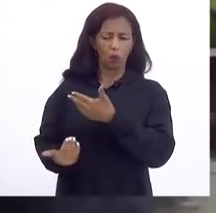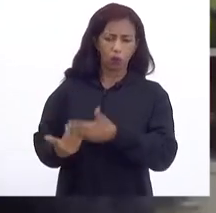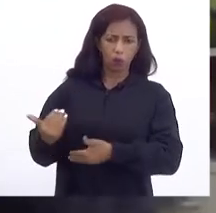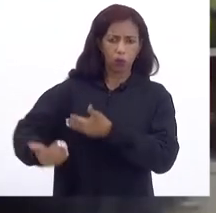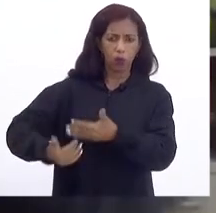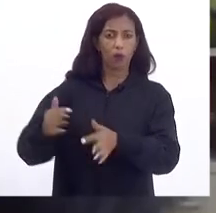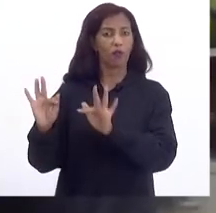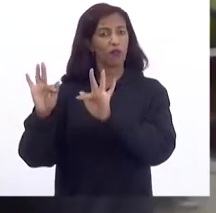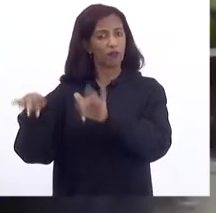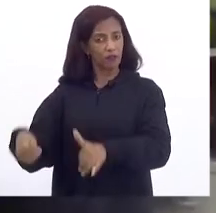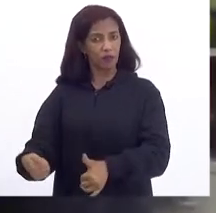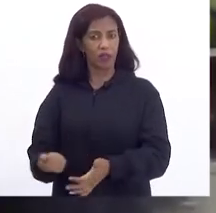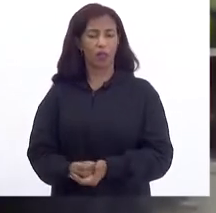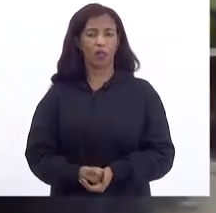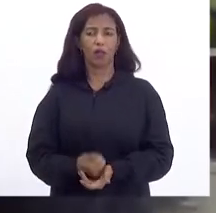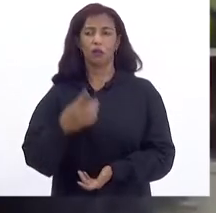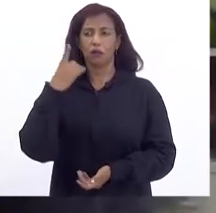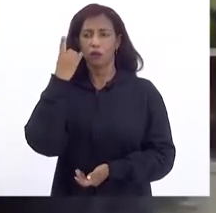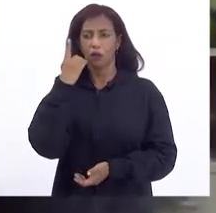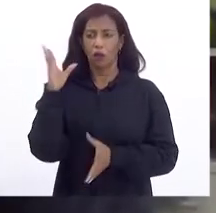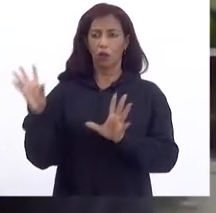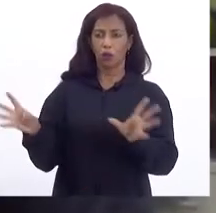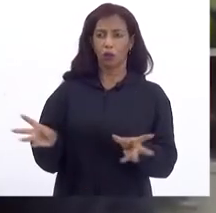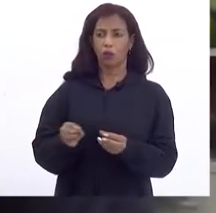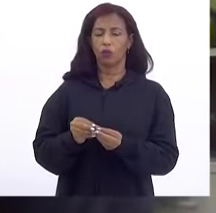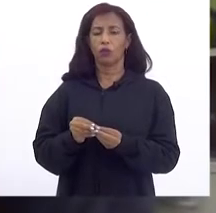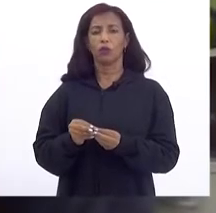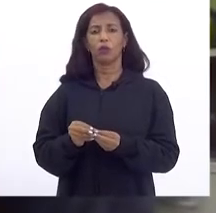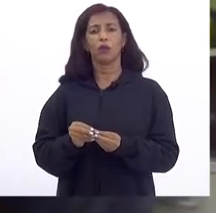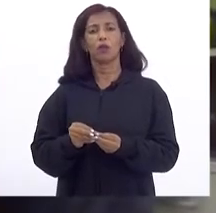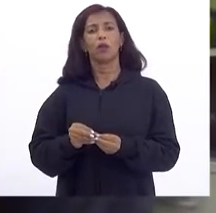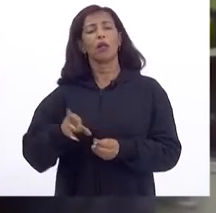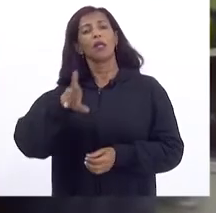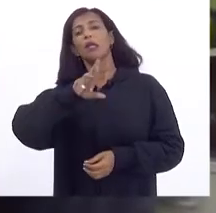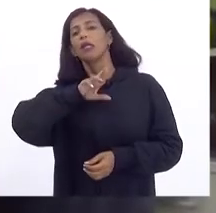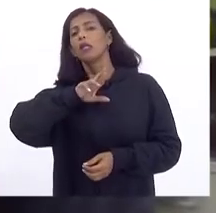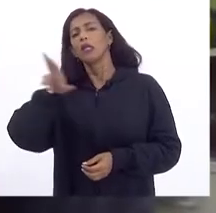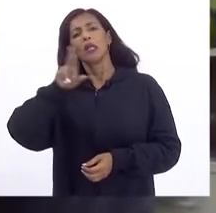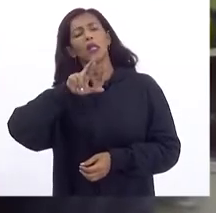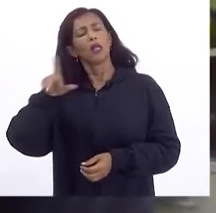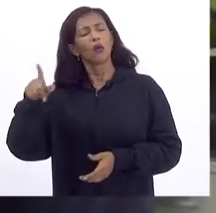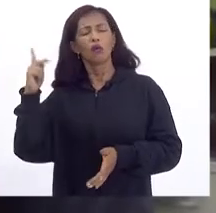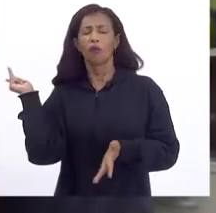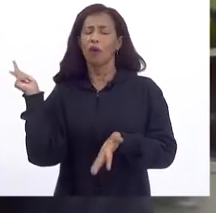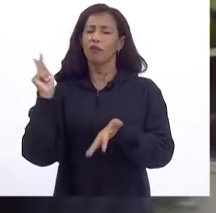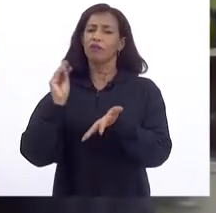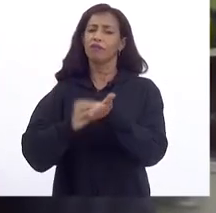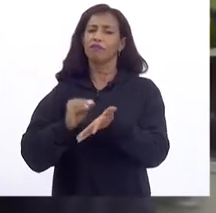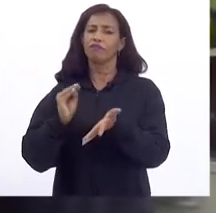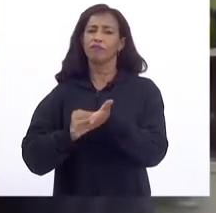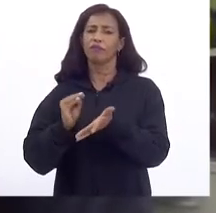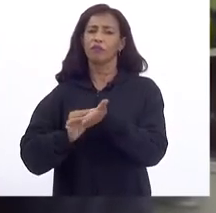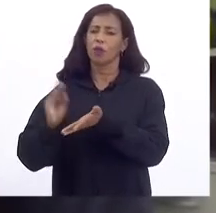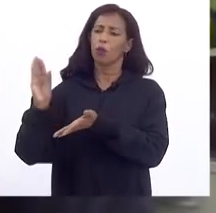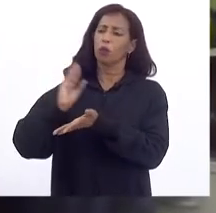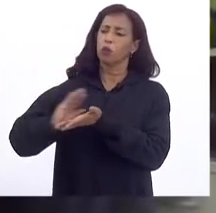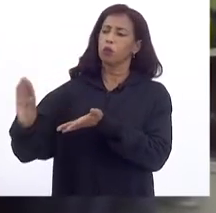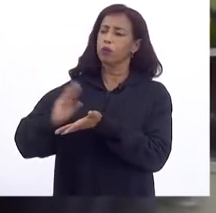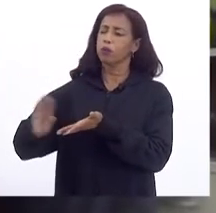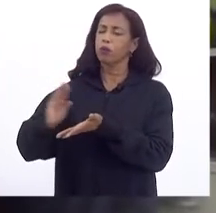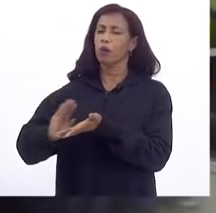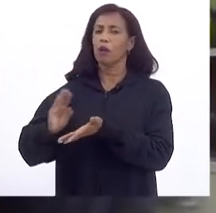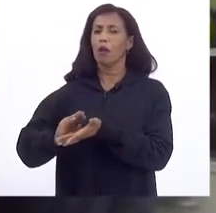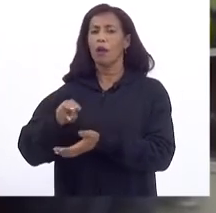No final Deputado Como conclusão É que não Faltará recursos Para manutenção Da máquina